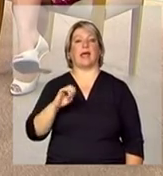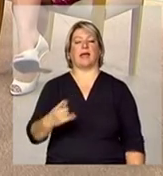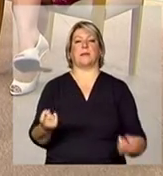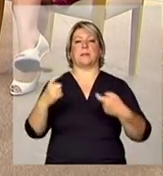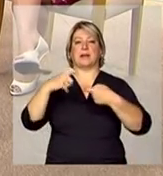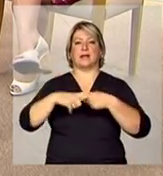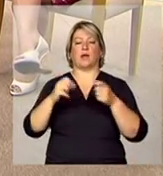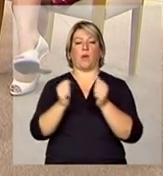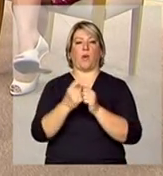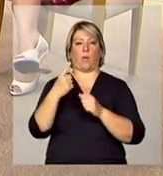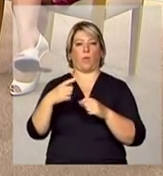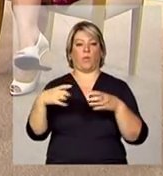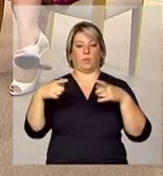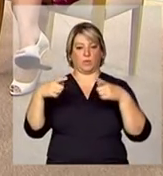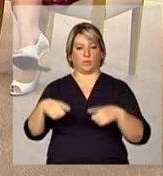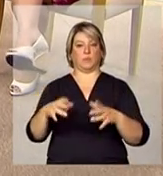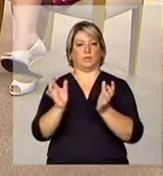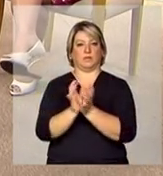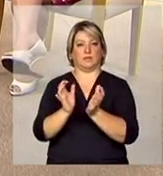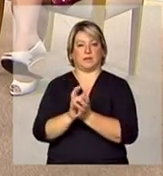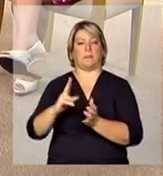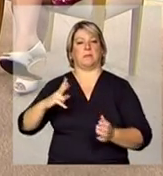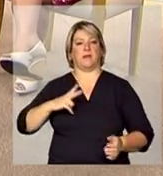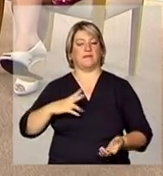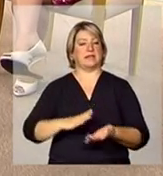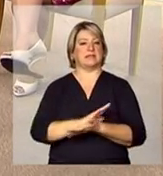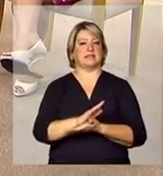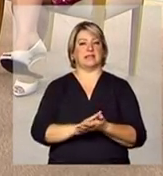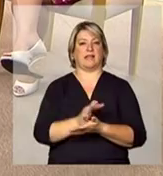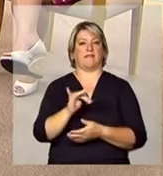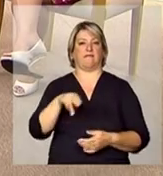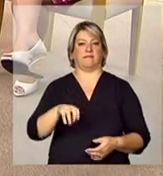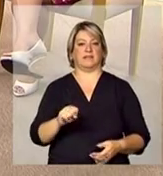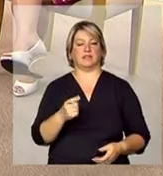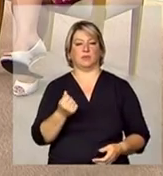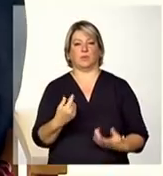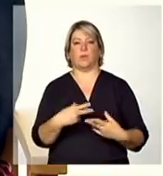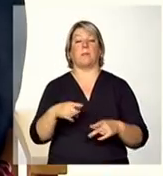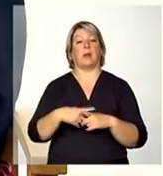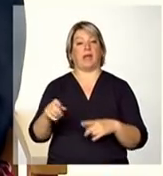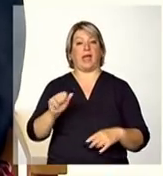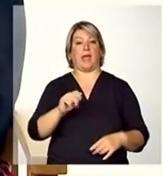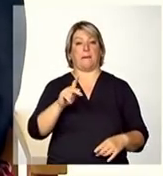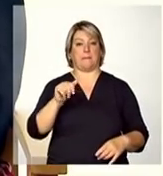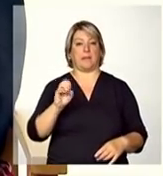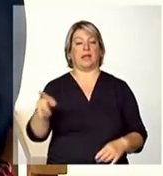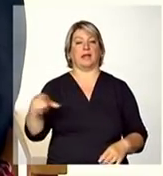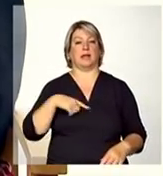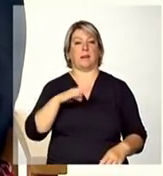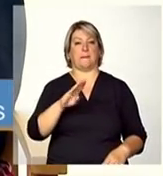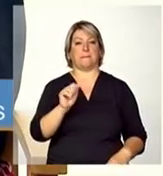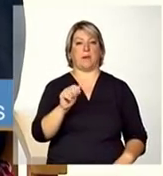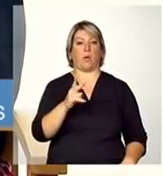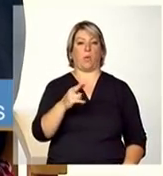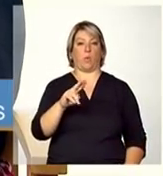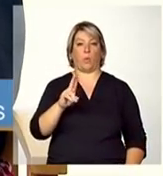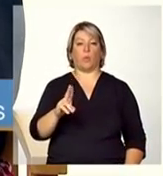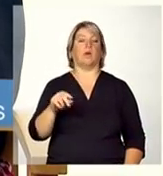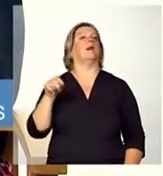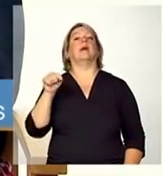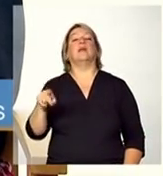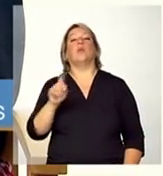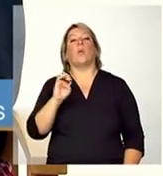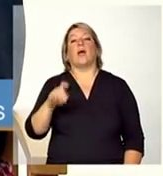instituição privada sem fins lucrativos que é a PAI de Bauru que hoje também a residência inclusiva ela não é um serviço